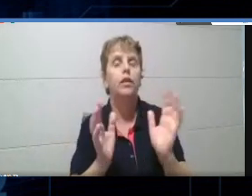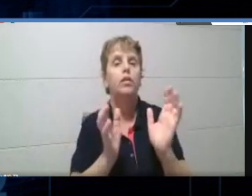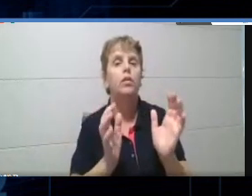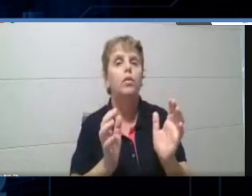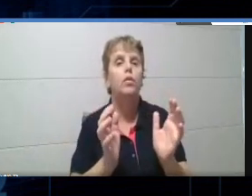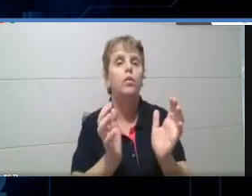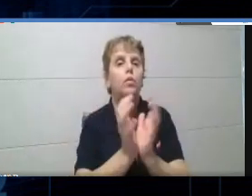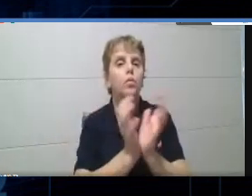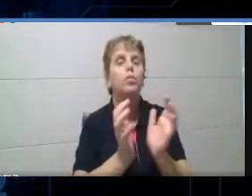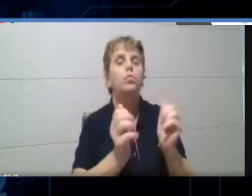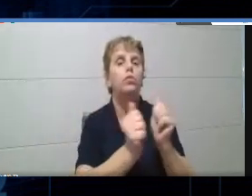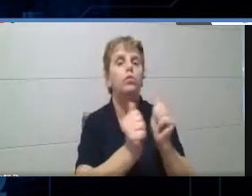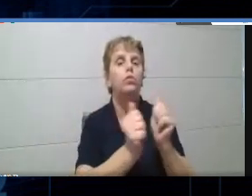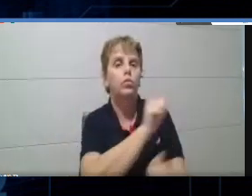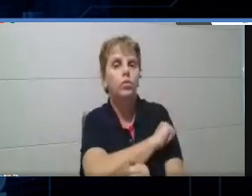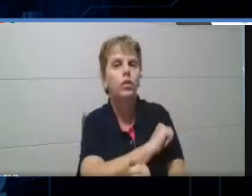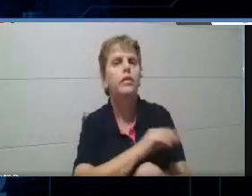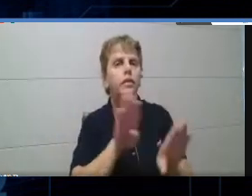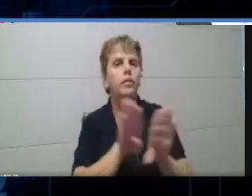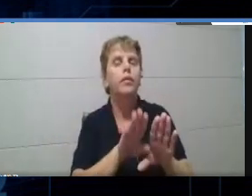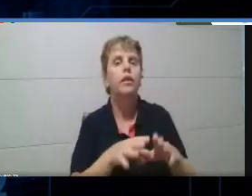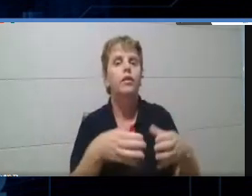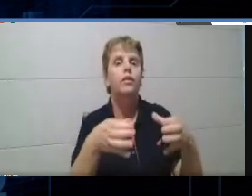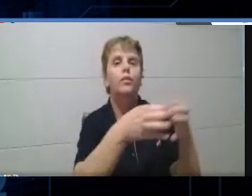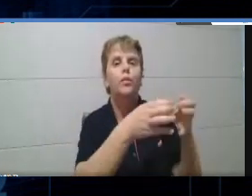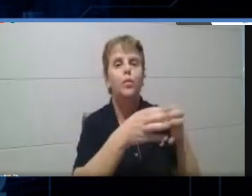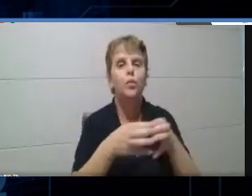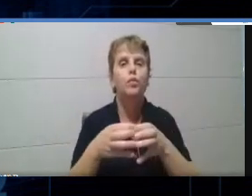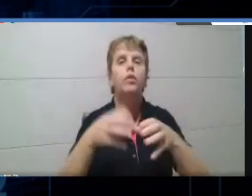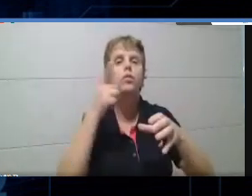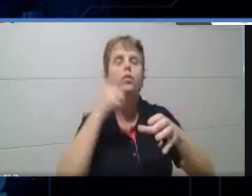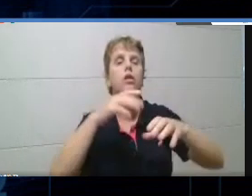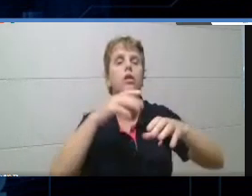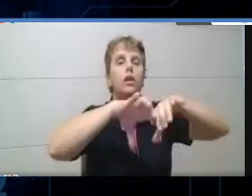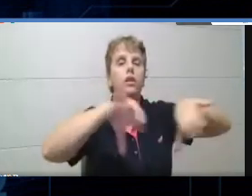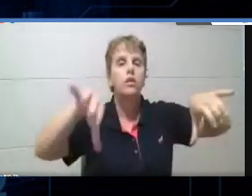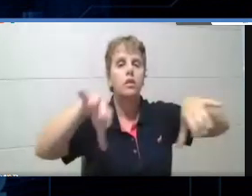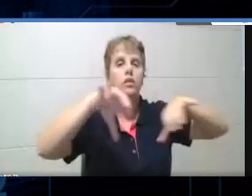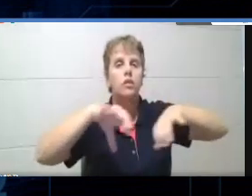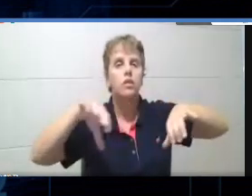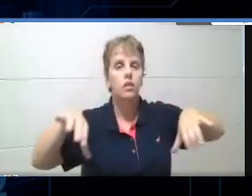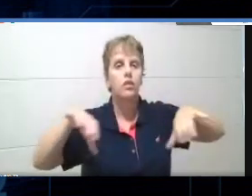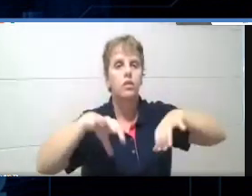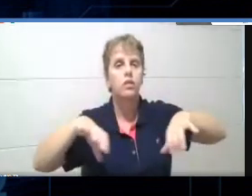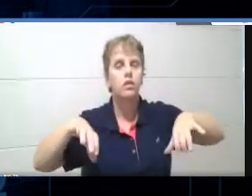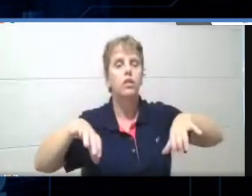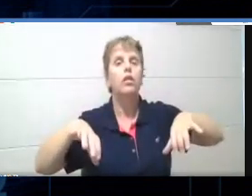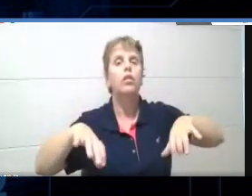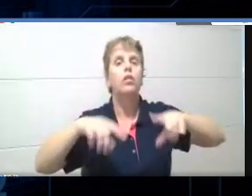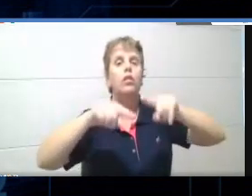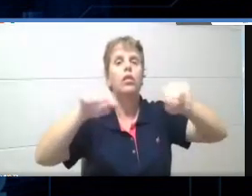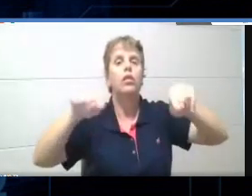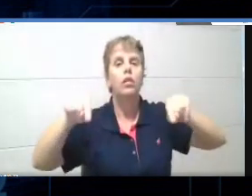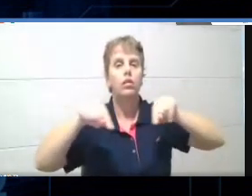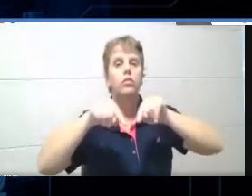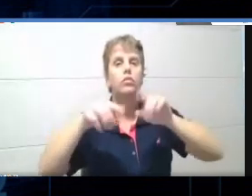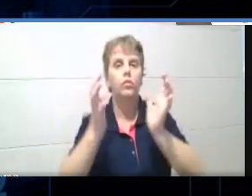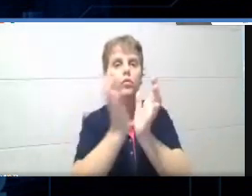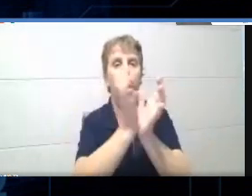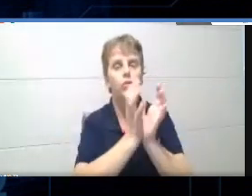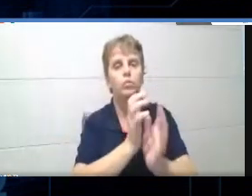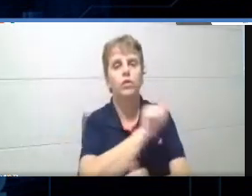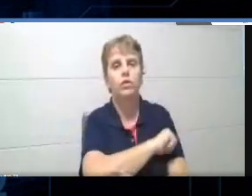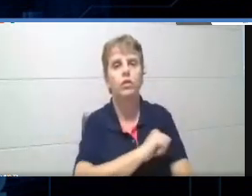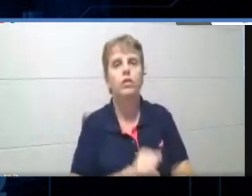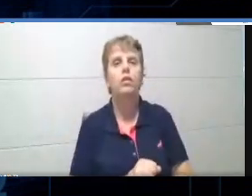Tem as nossas coleções, onde nós podemos separar por pasta, por turma, tá bom? Algumas configurações e logout que é pra